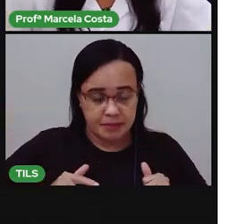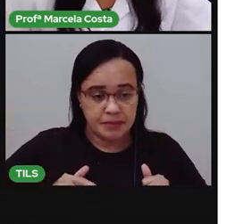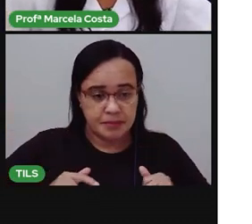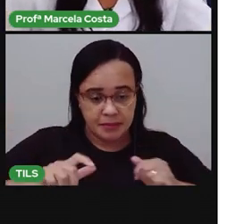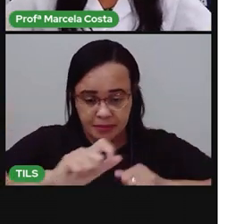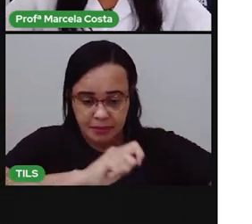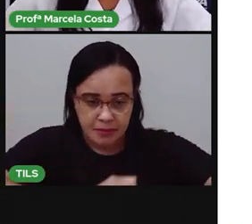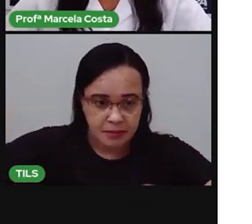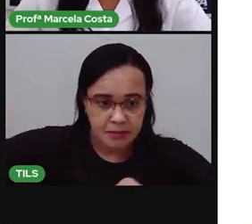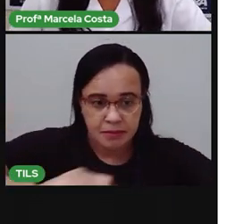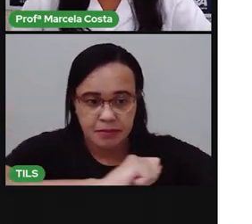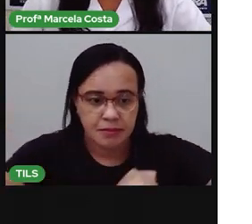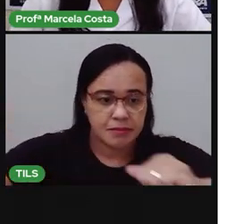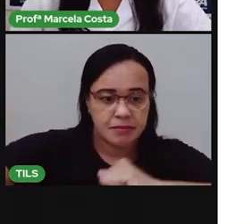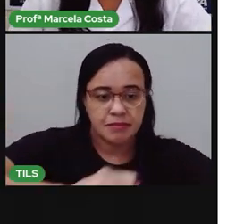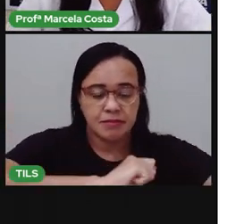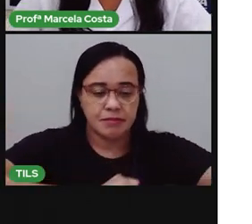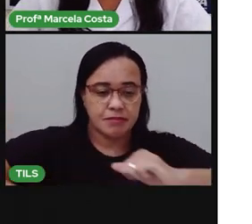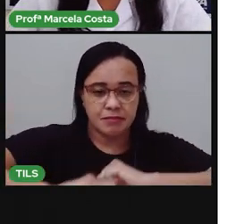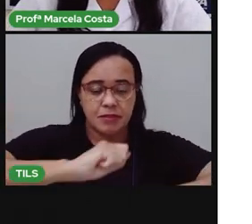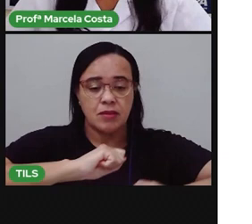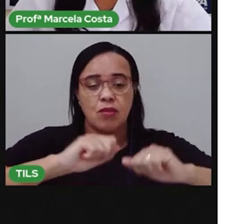limpeza tem aí na sua casa?